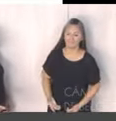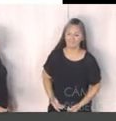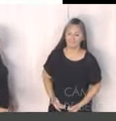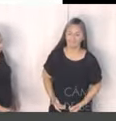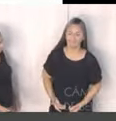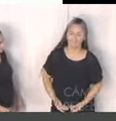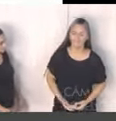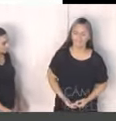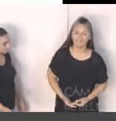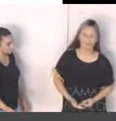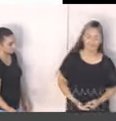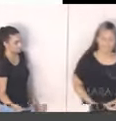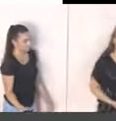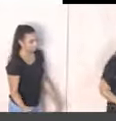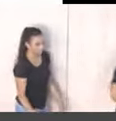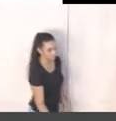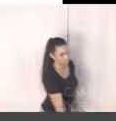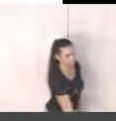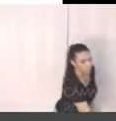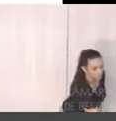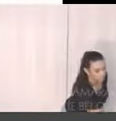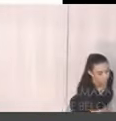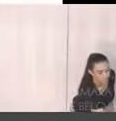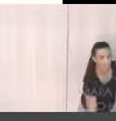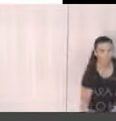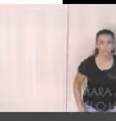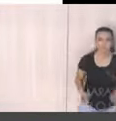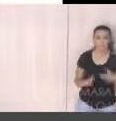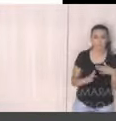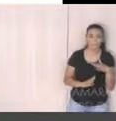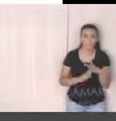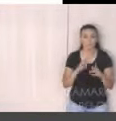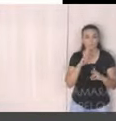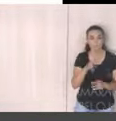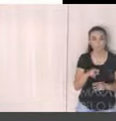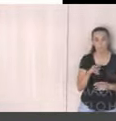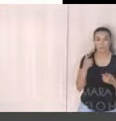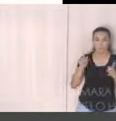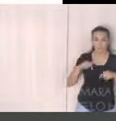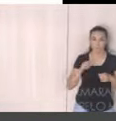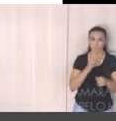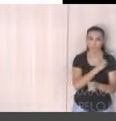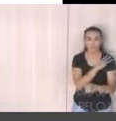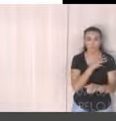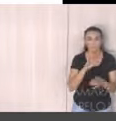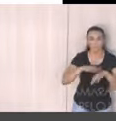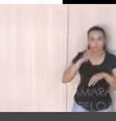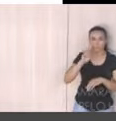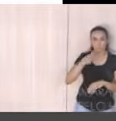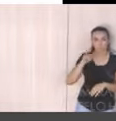para as metas e resultados previstos, capacitação e estágio de qualificação profissional da Guarda com mais de 2 mil guardas